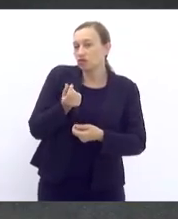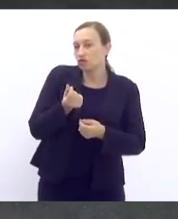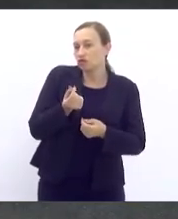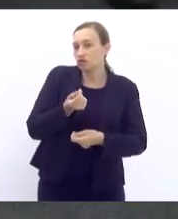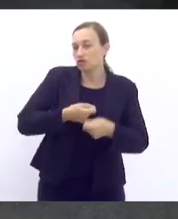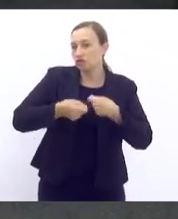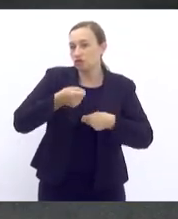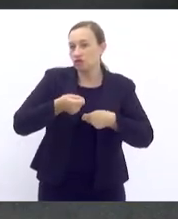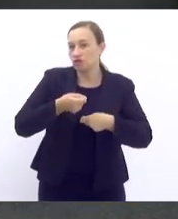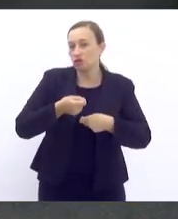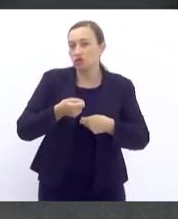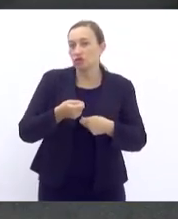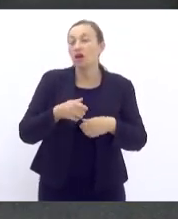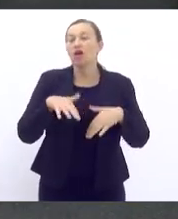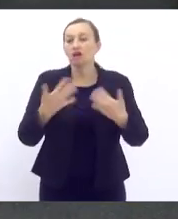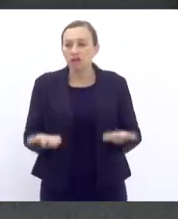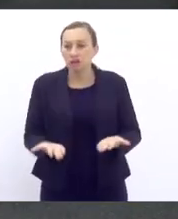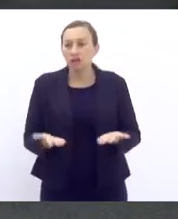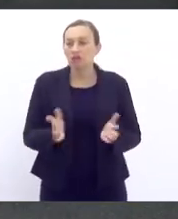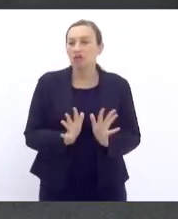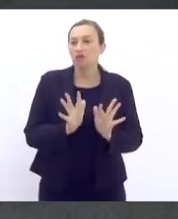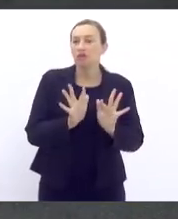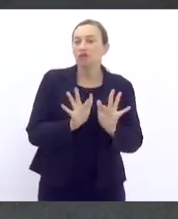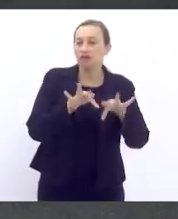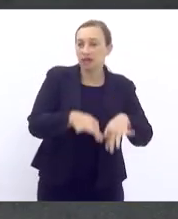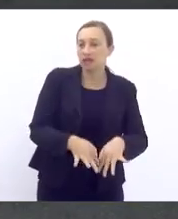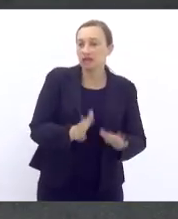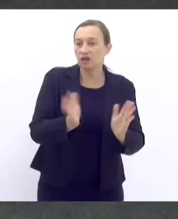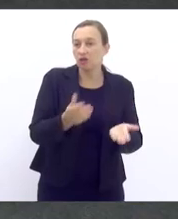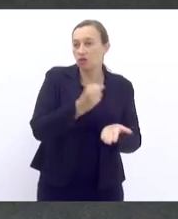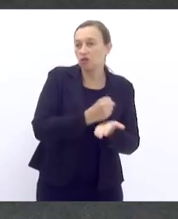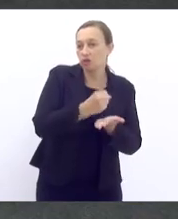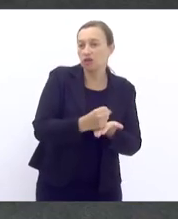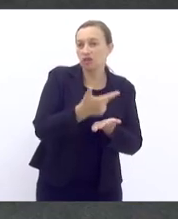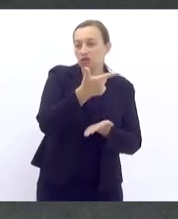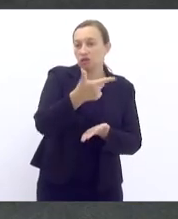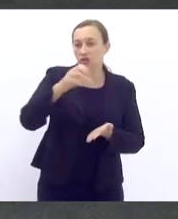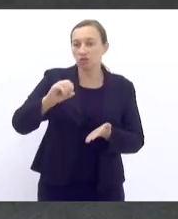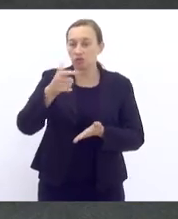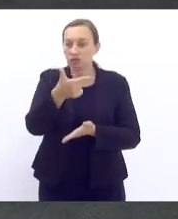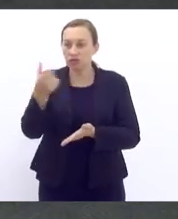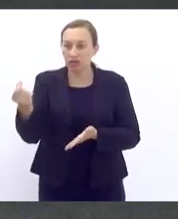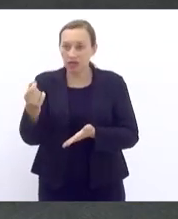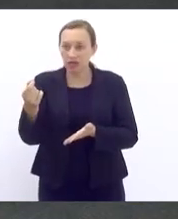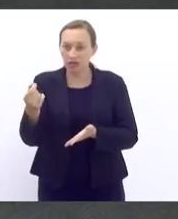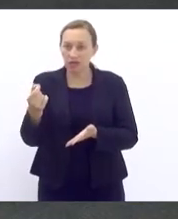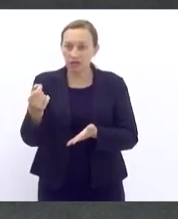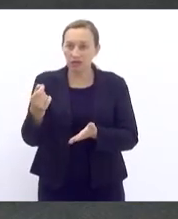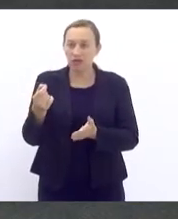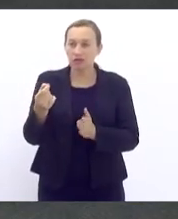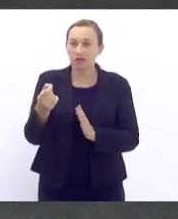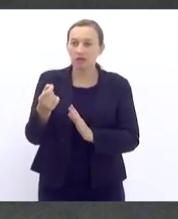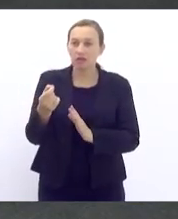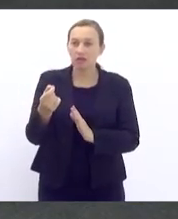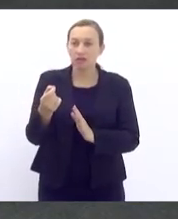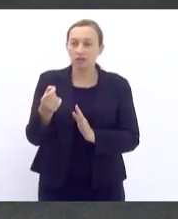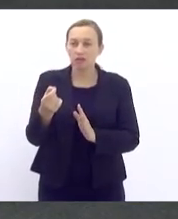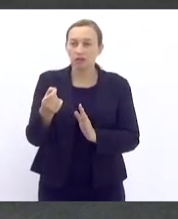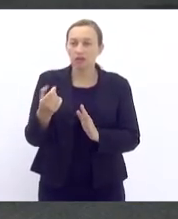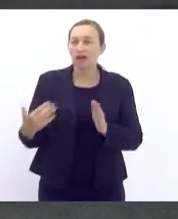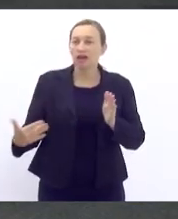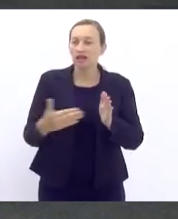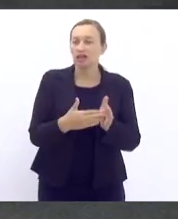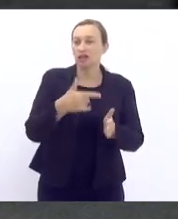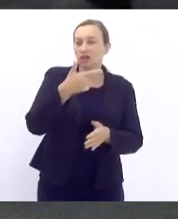concessionária vem sim em outubro desse ano. Em 2010, um aditivo provocou essa concessão até